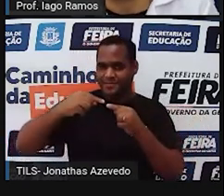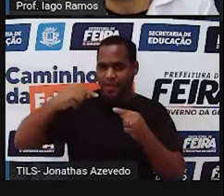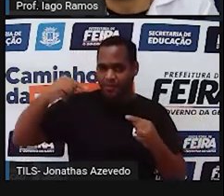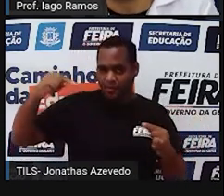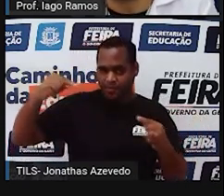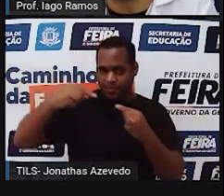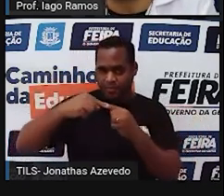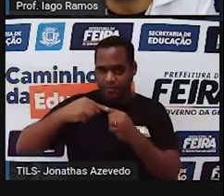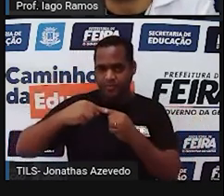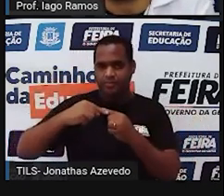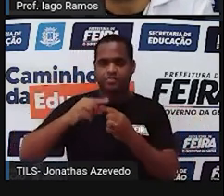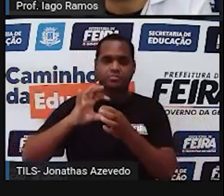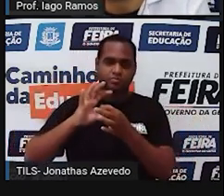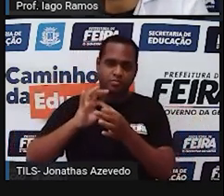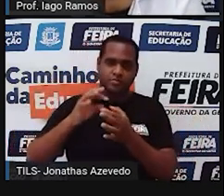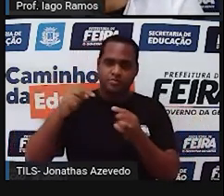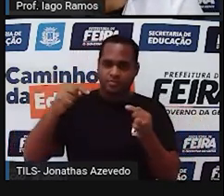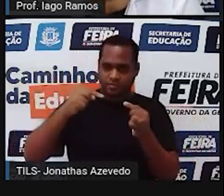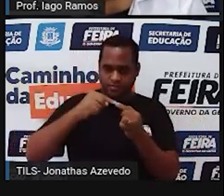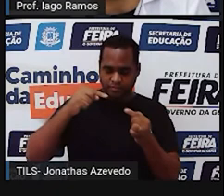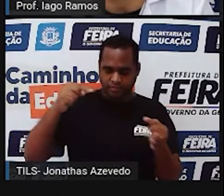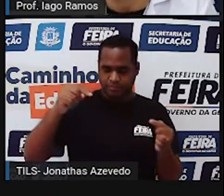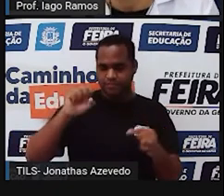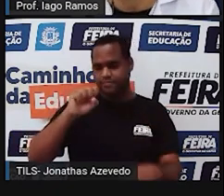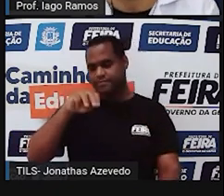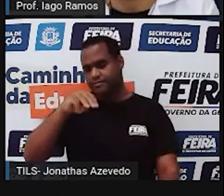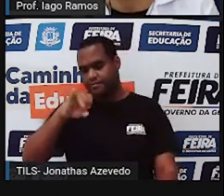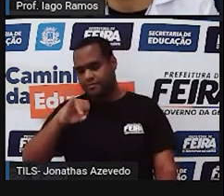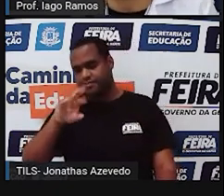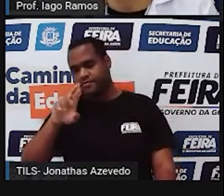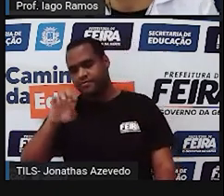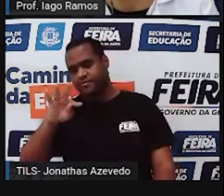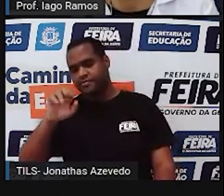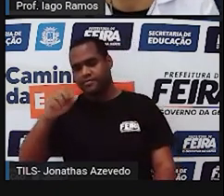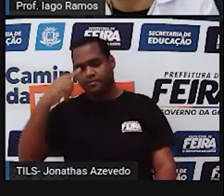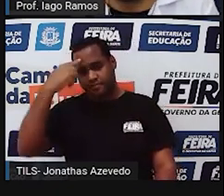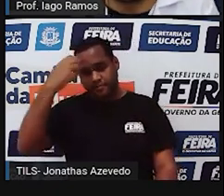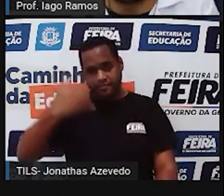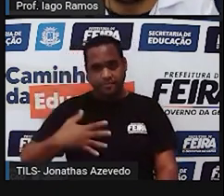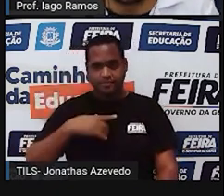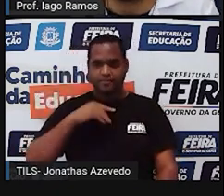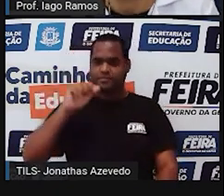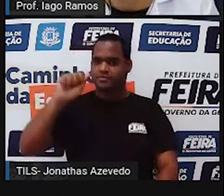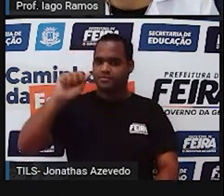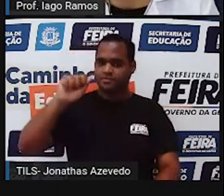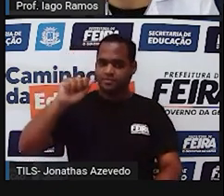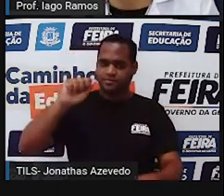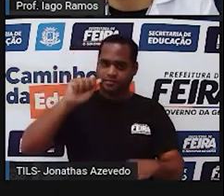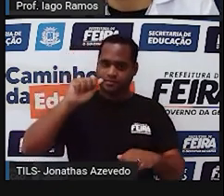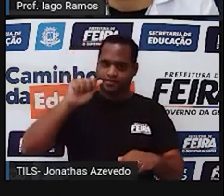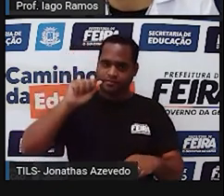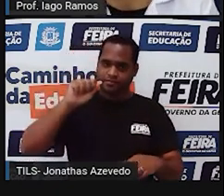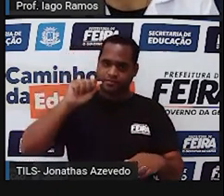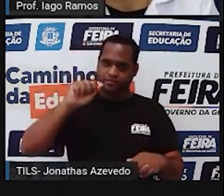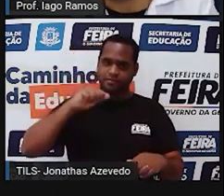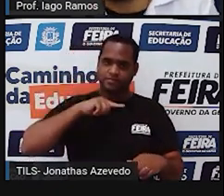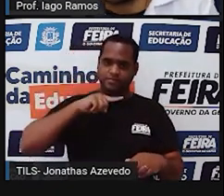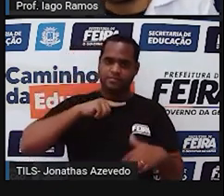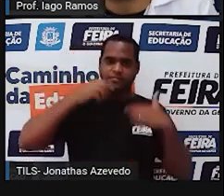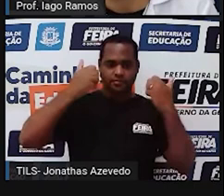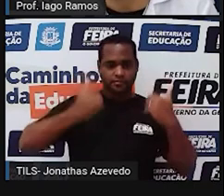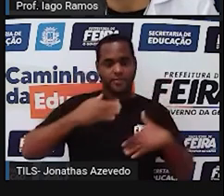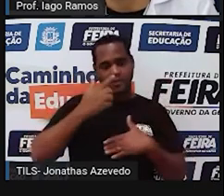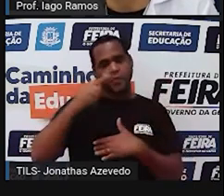mesmo ponto de origem fiz ali uma semirreta saindo do ponto de origem A vou fazer outra